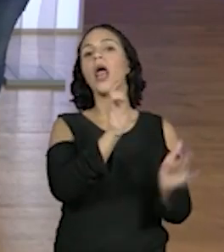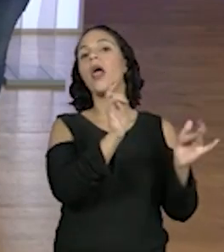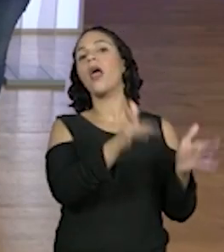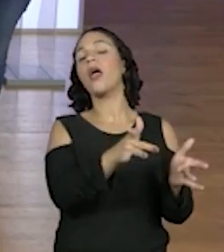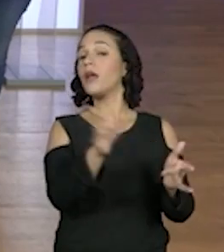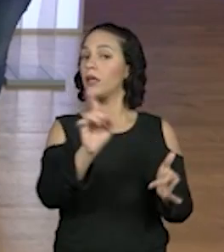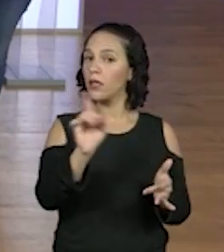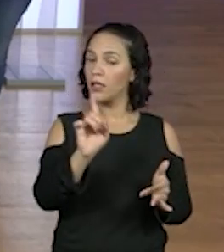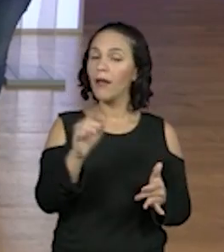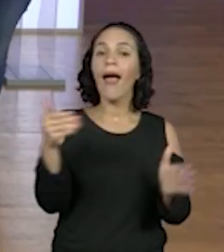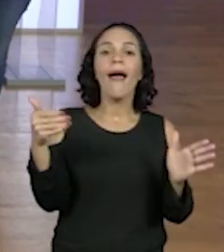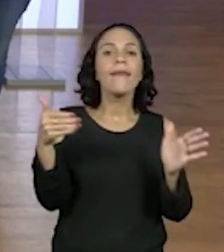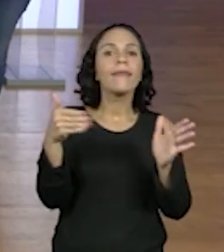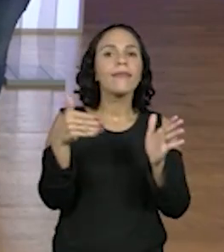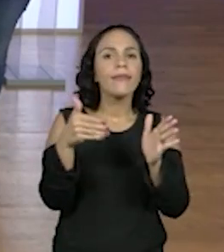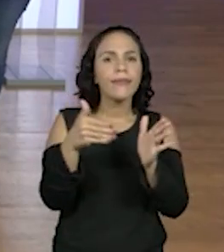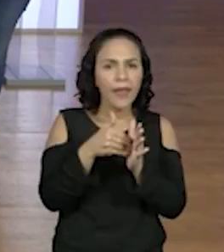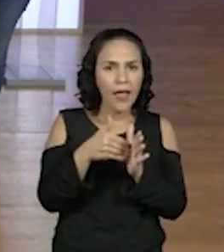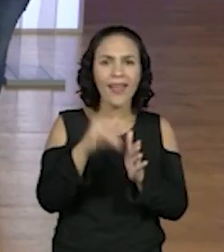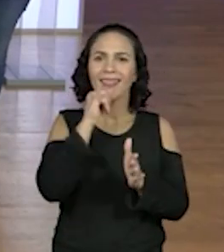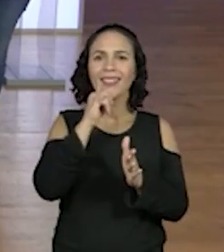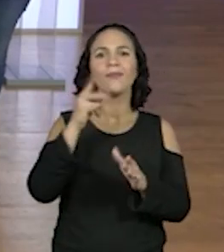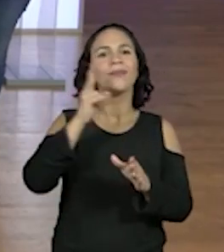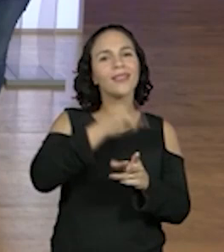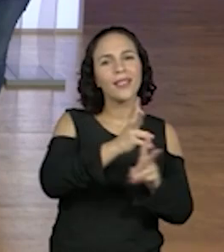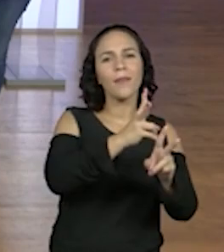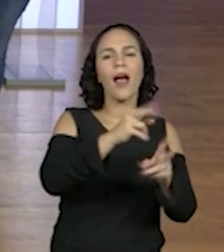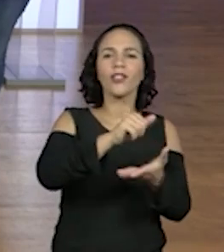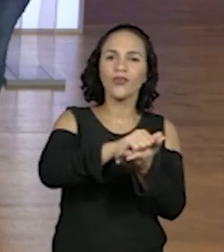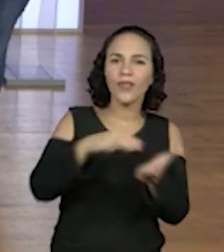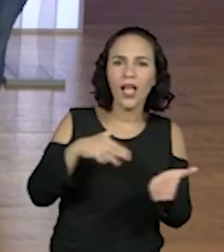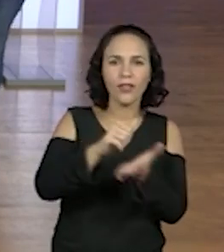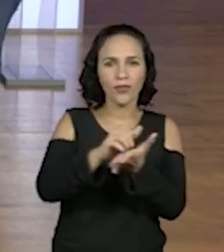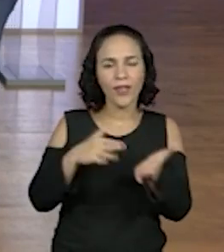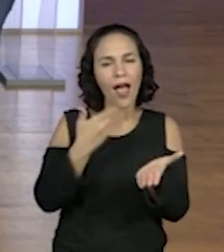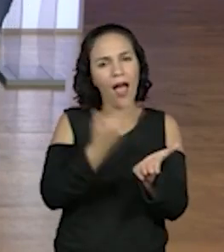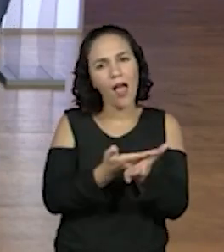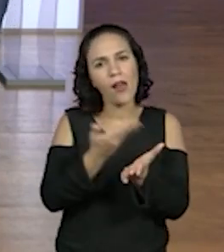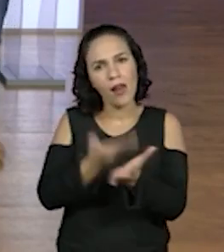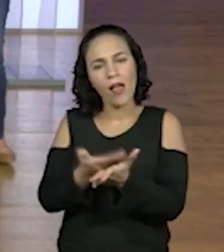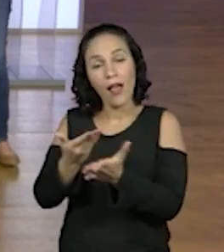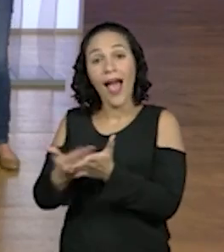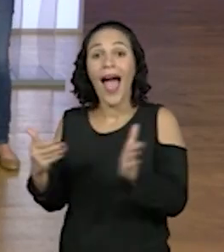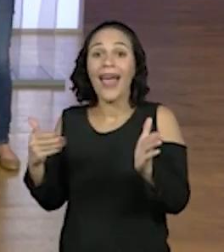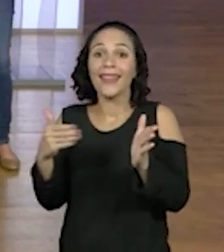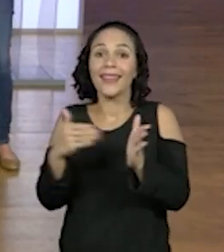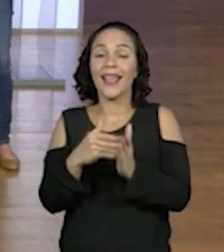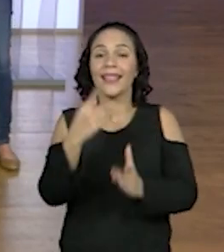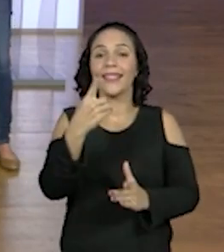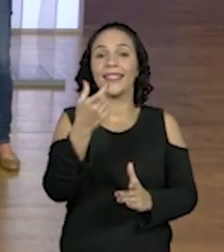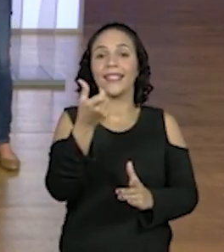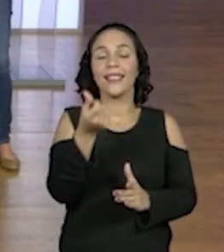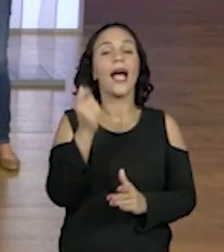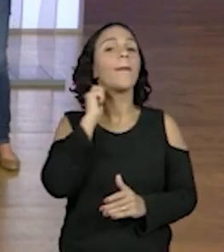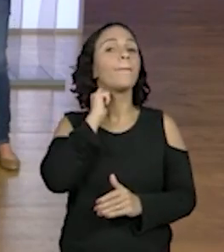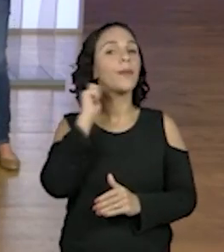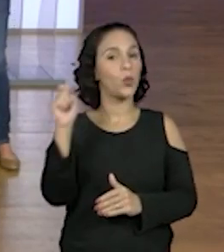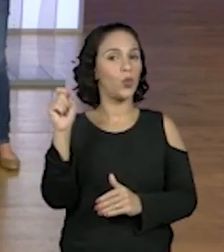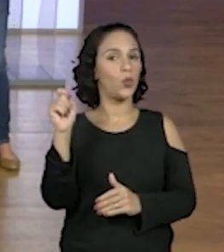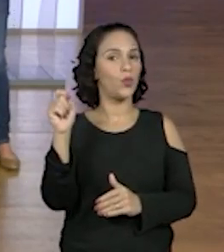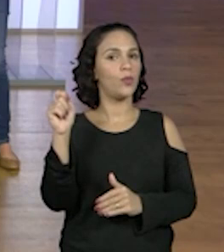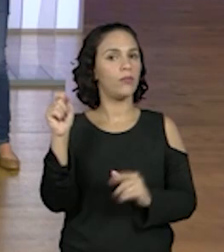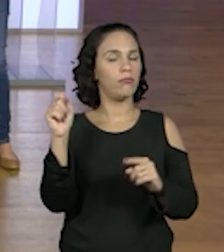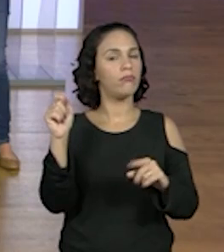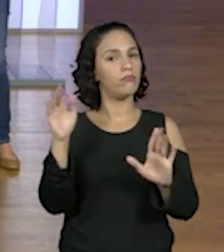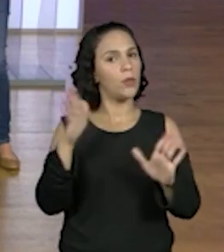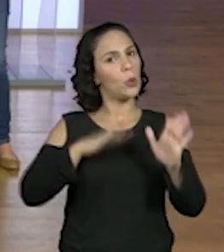Lembrando que vocês têm, todas essas que a gente tem passado de atividade, Todas as atividades vão até dia 16 de abril. Então,